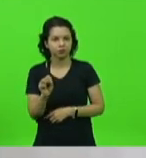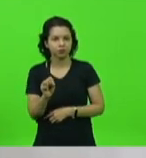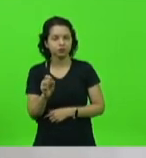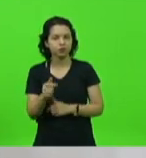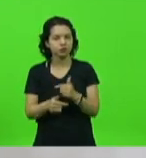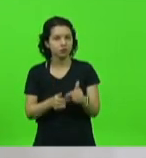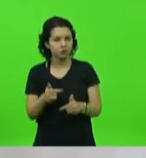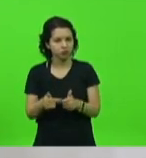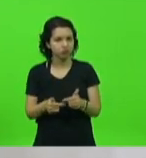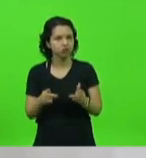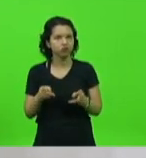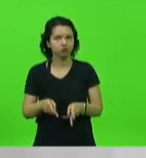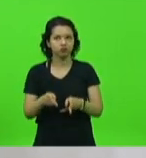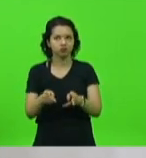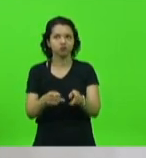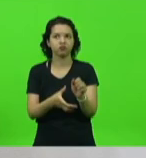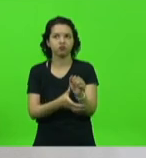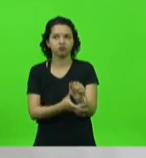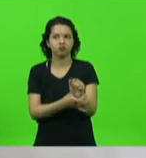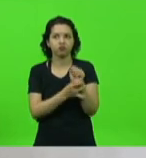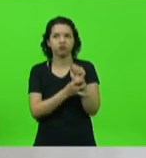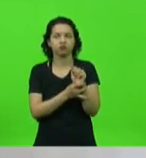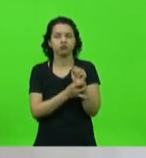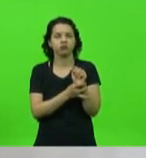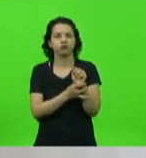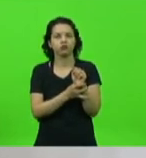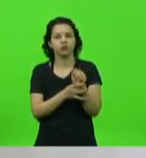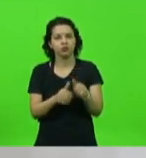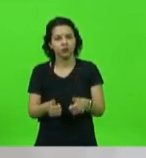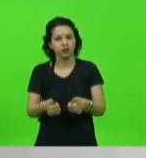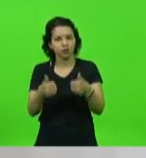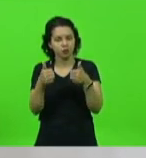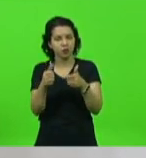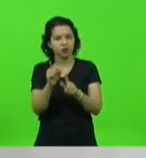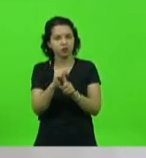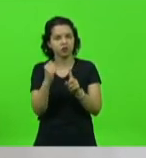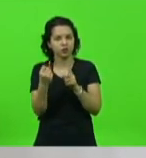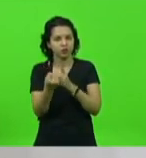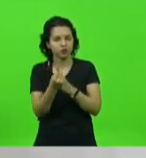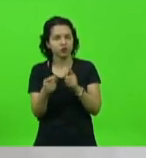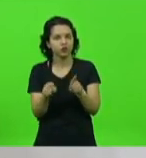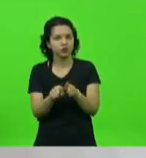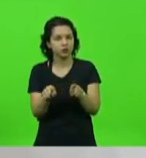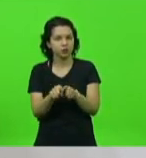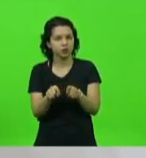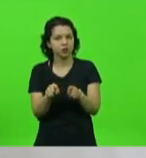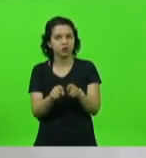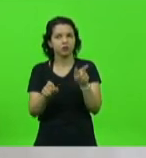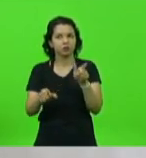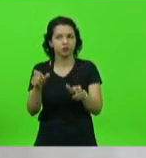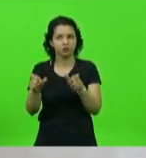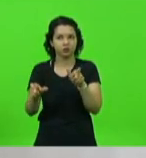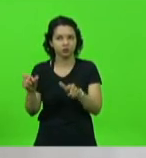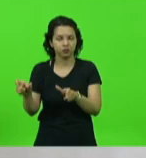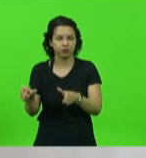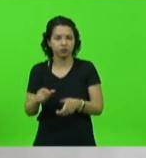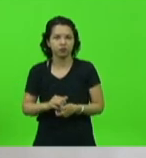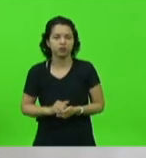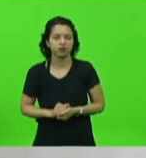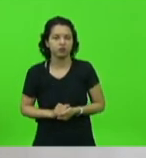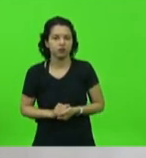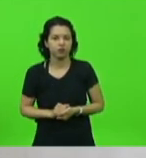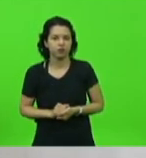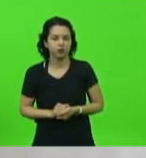uma segurança pública cada vez melhor, tanto para a sociedade quanto para seus integrantes. E para os que